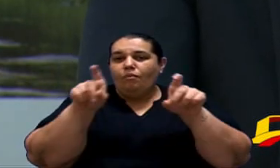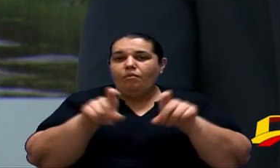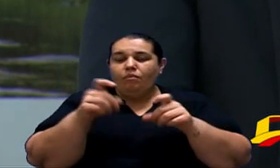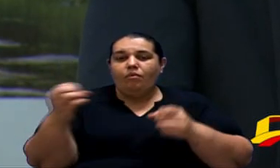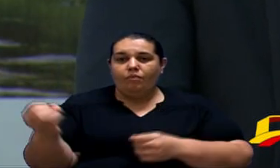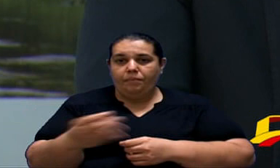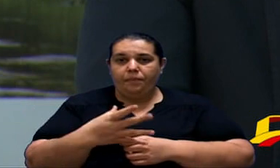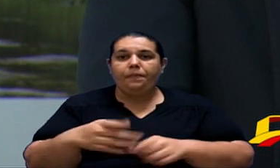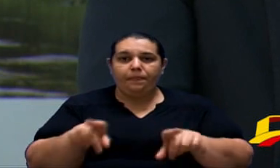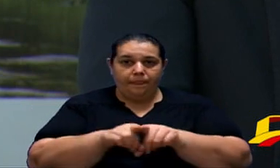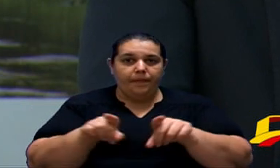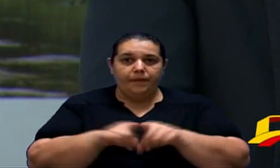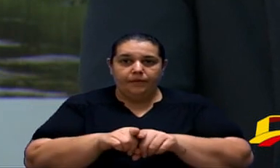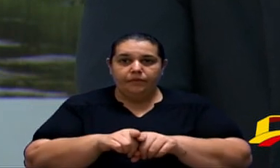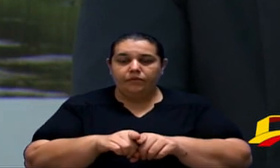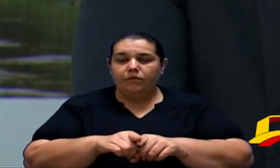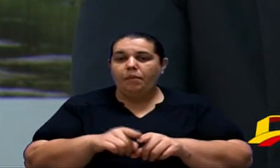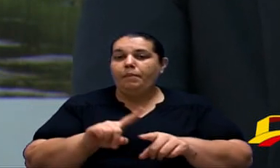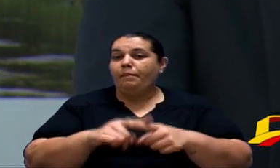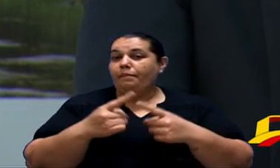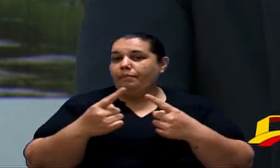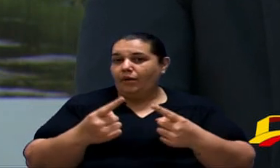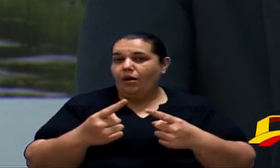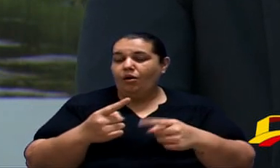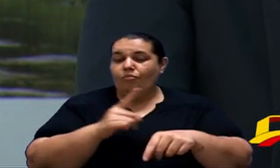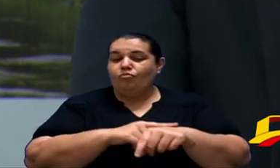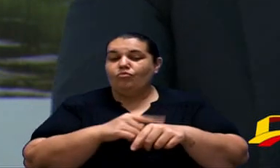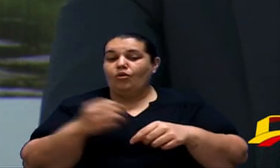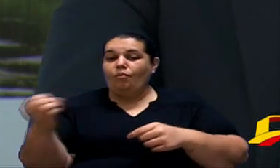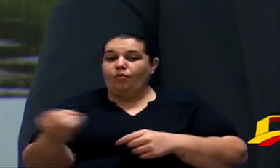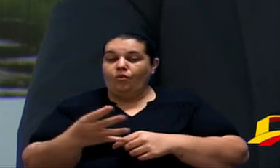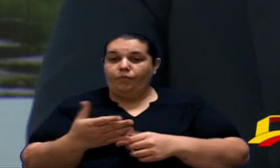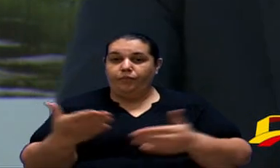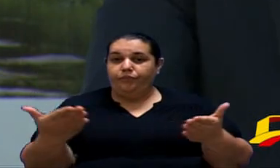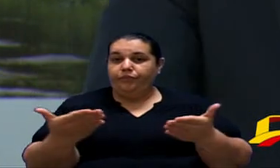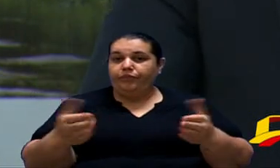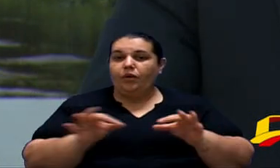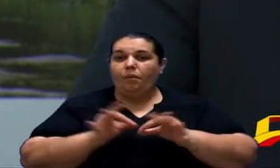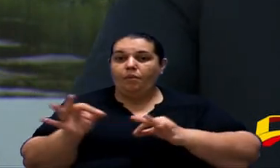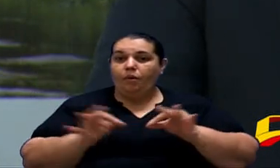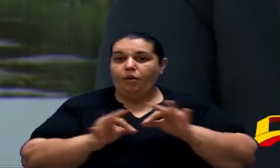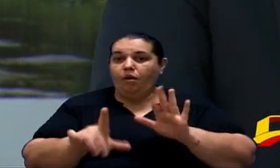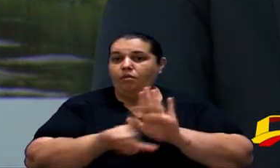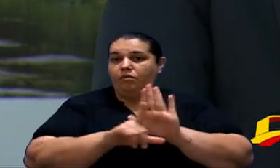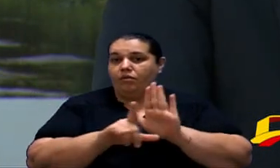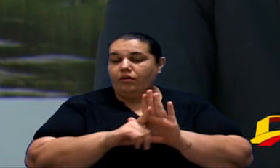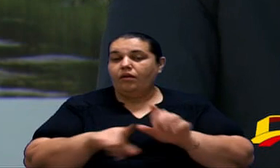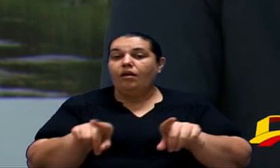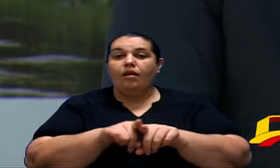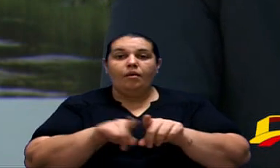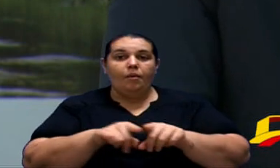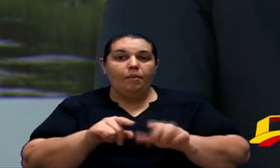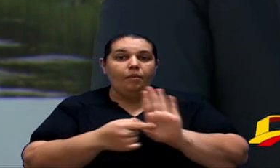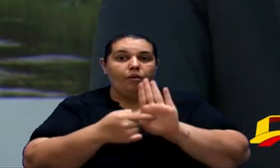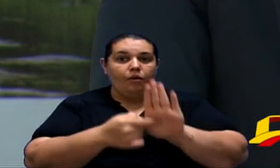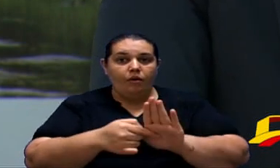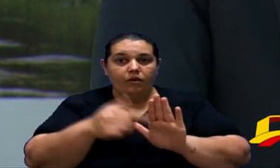haja vista esse cenário atual e considerando que tal projeto de lei poderia colocar em risco a categoria dos frentistas,